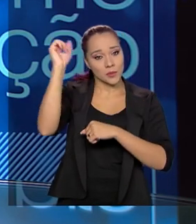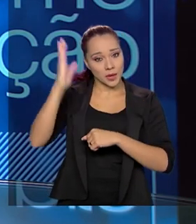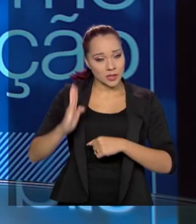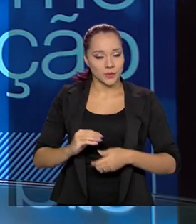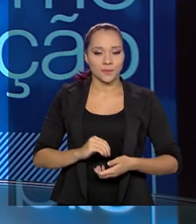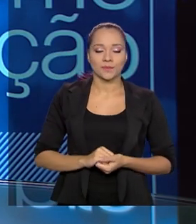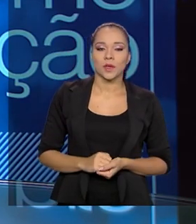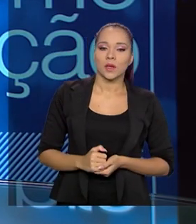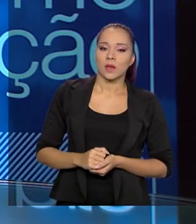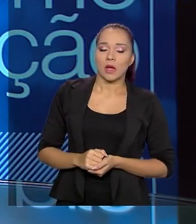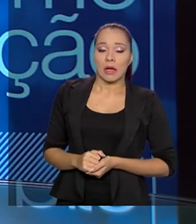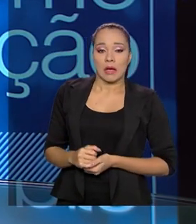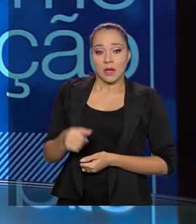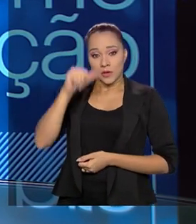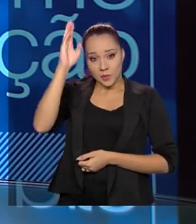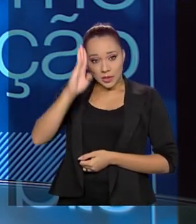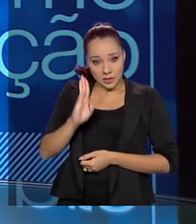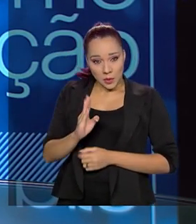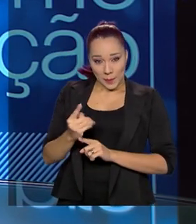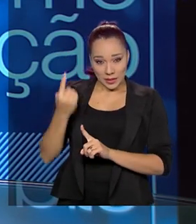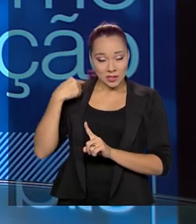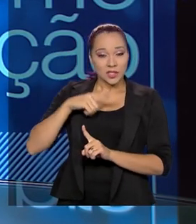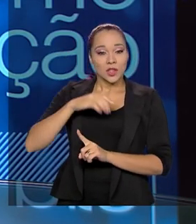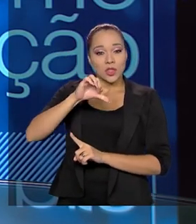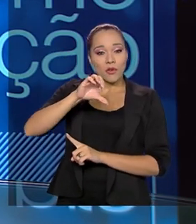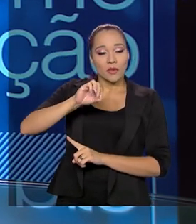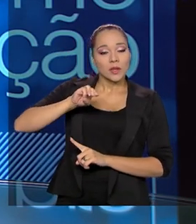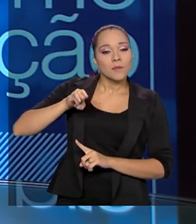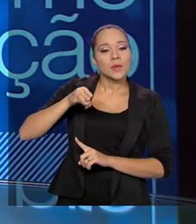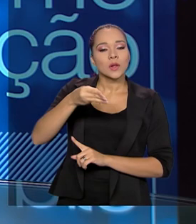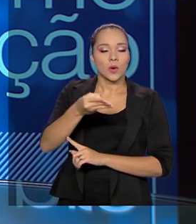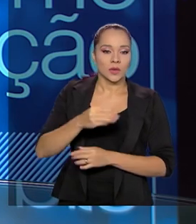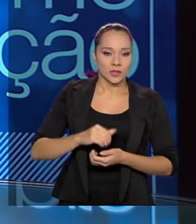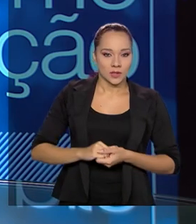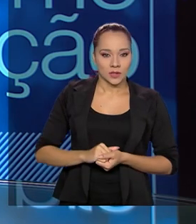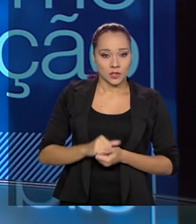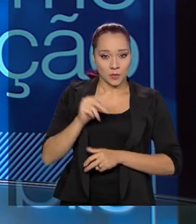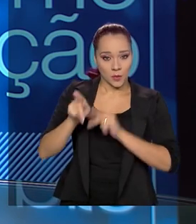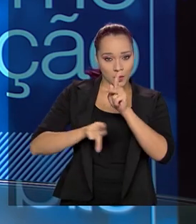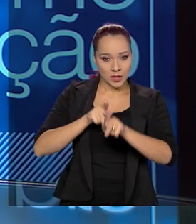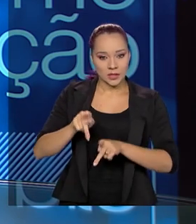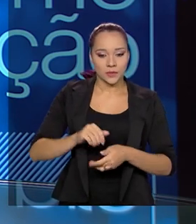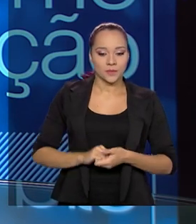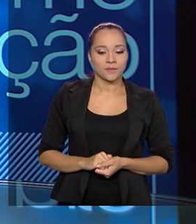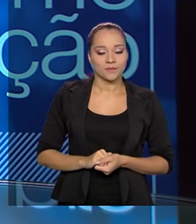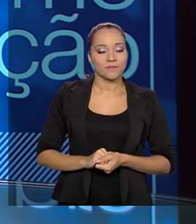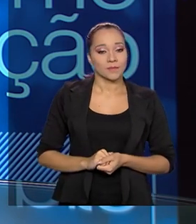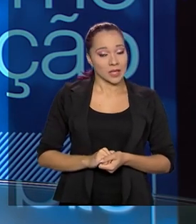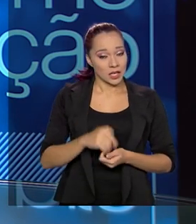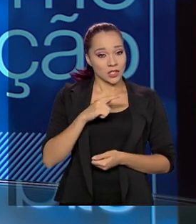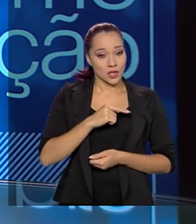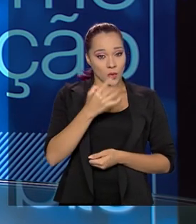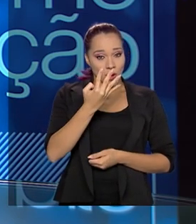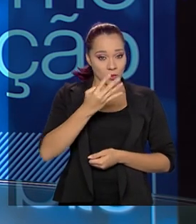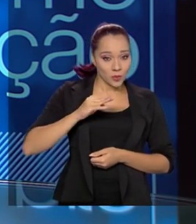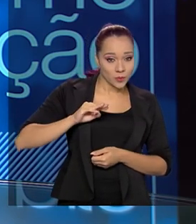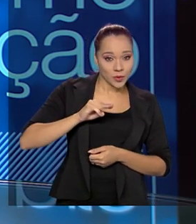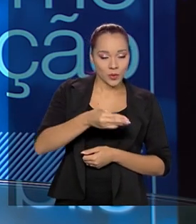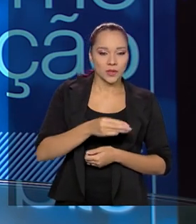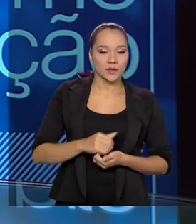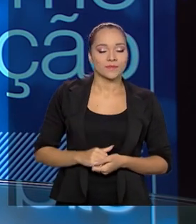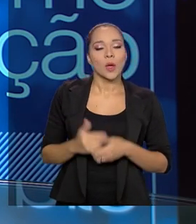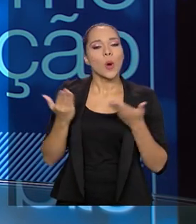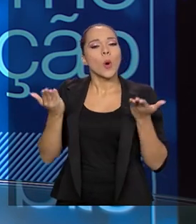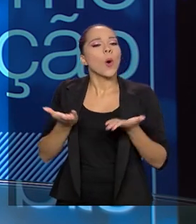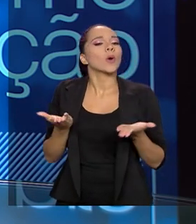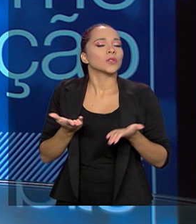90 milhões de habitantes. E o mundo emitia 400 milhões de turistas. A realidade de hoje, como